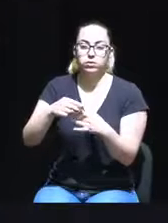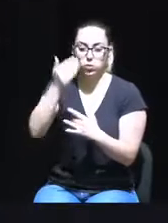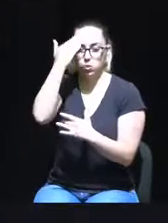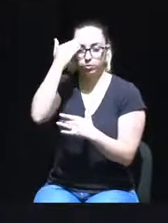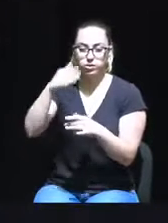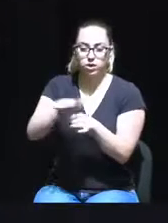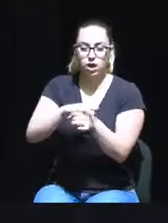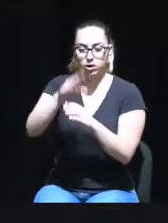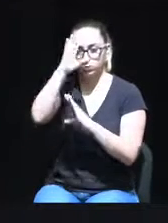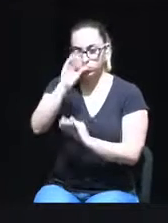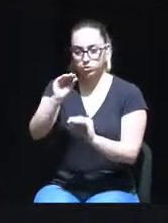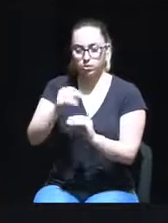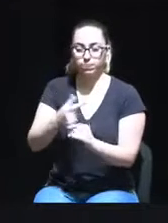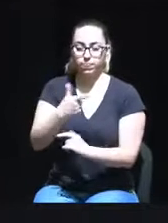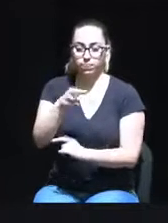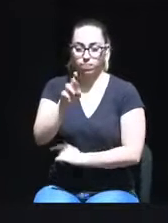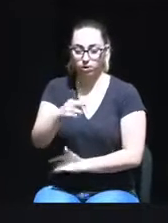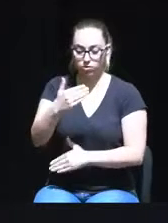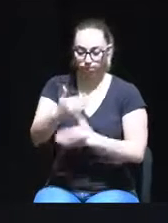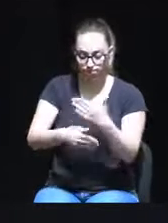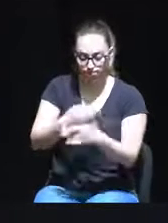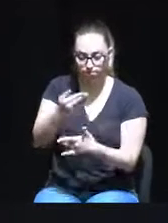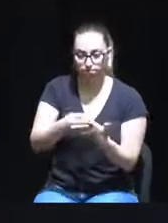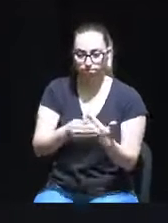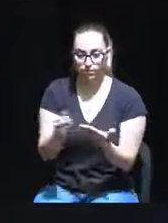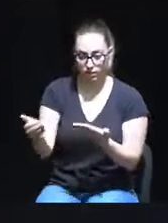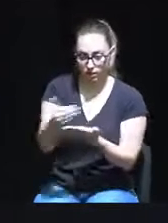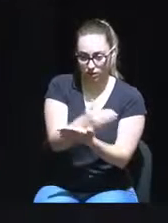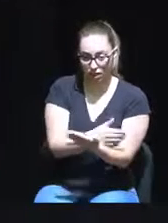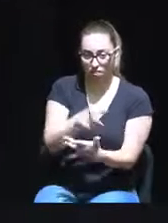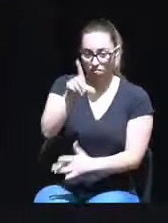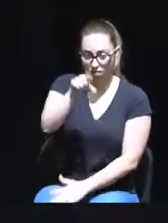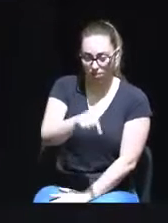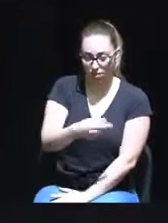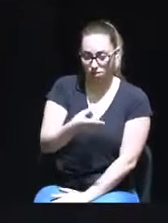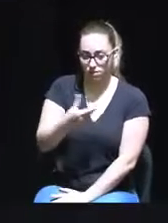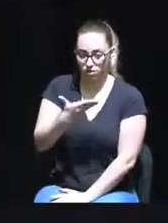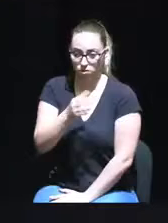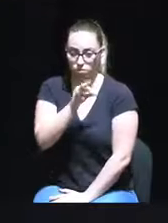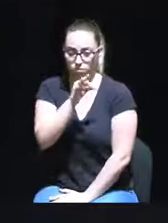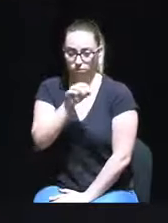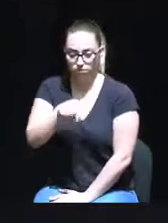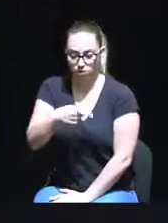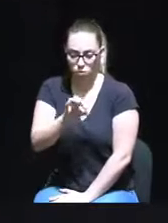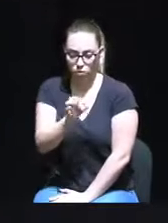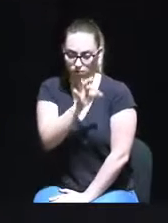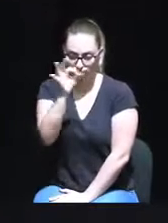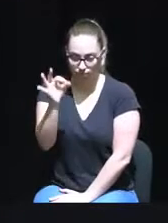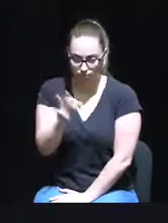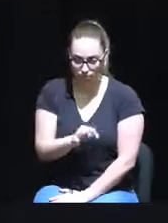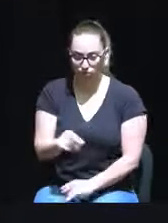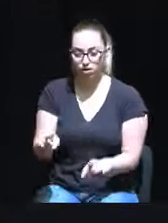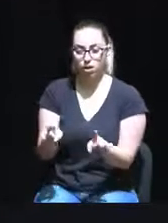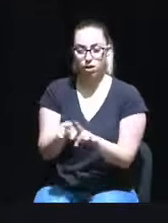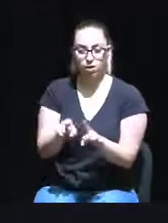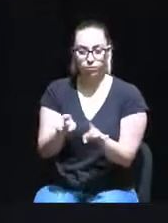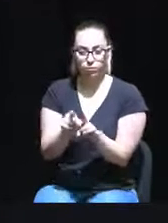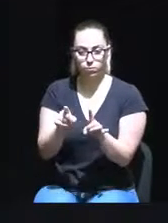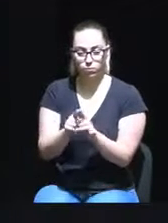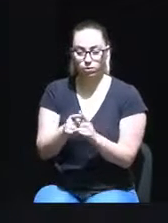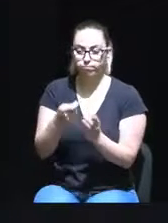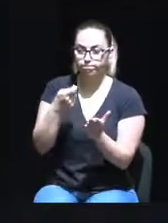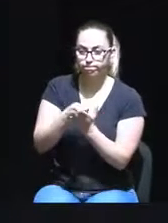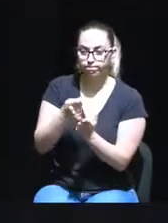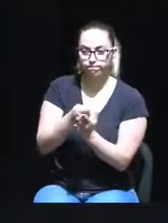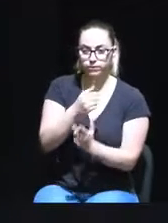Destaque-se que a taxa de execução orçamental da receita até representou 91,8%, correspondendo a uma cobrança de